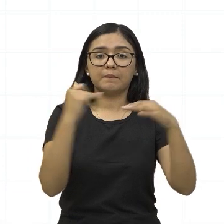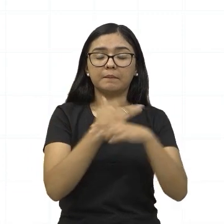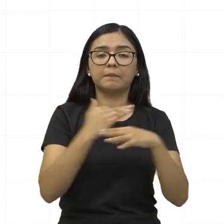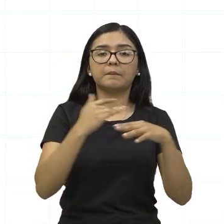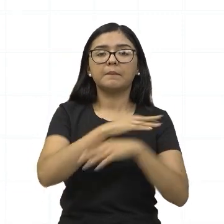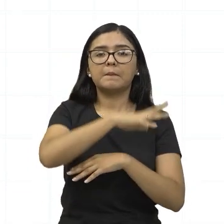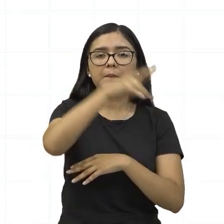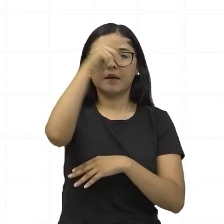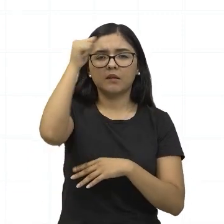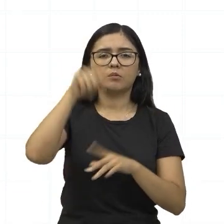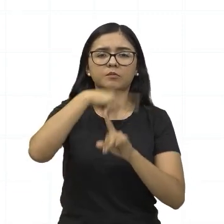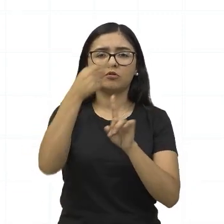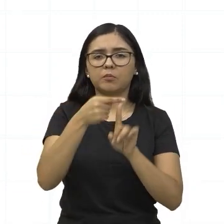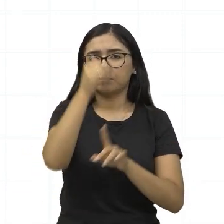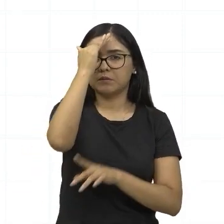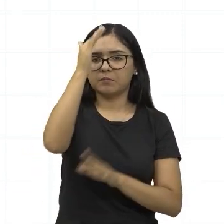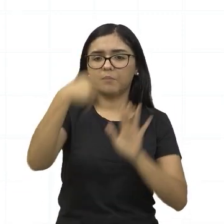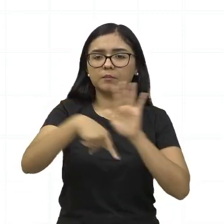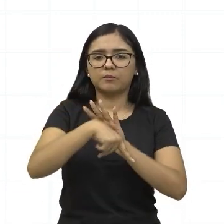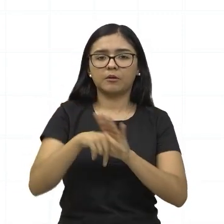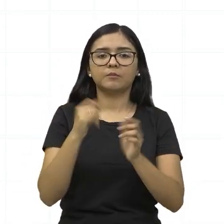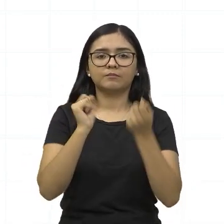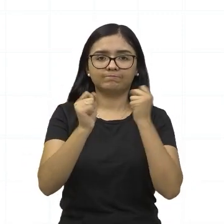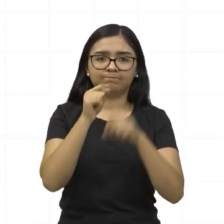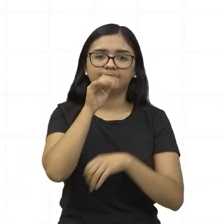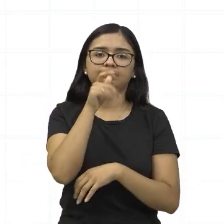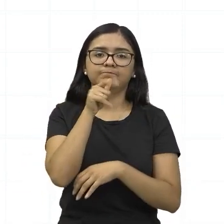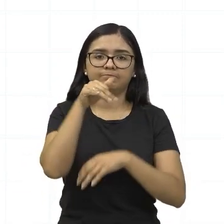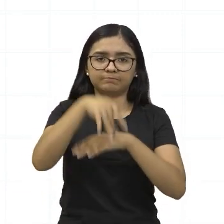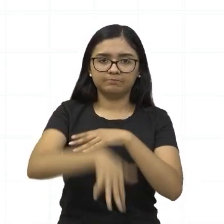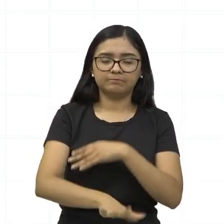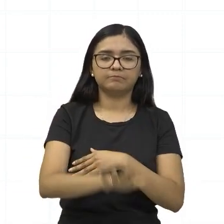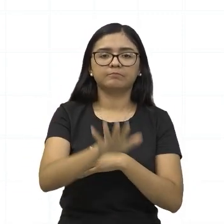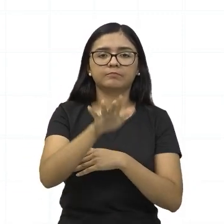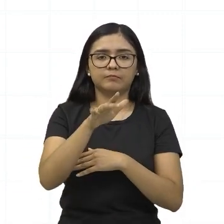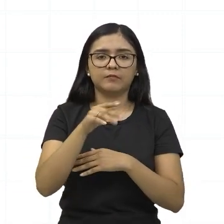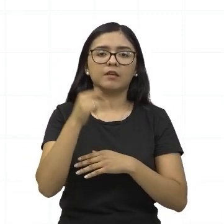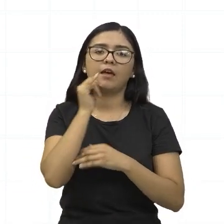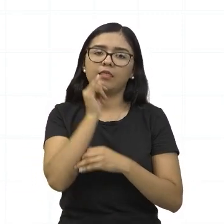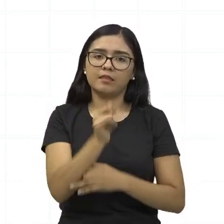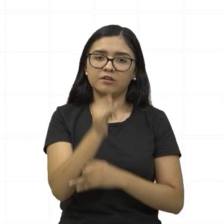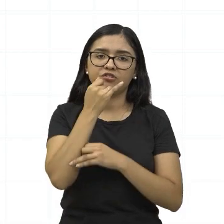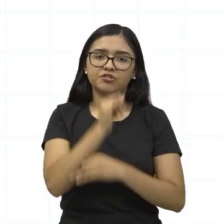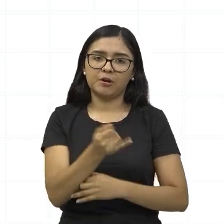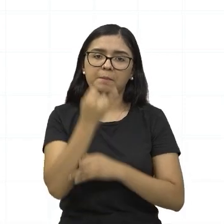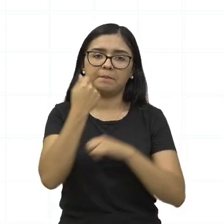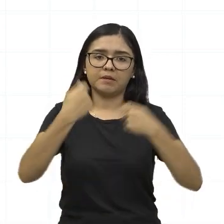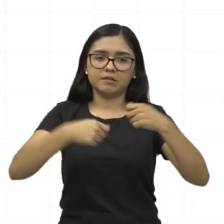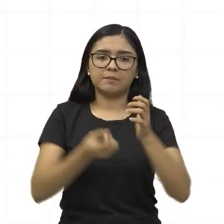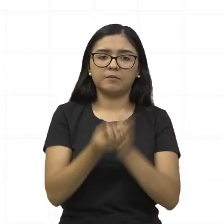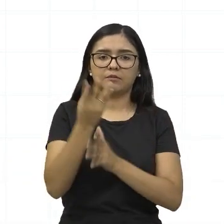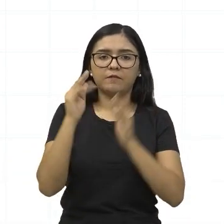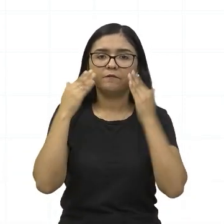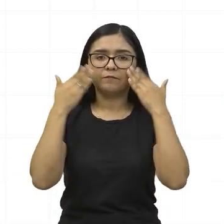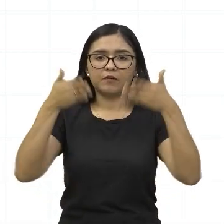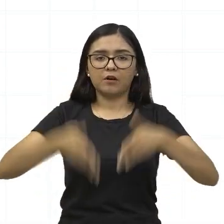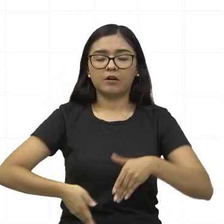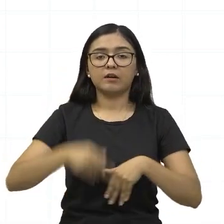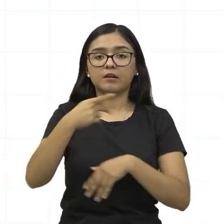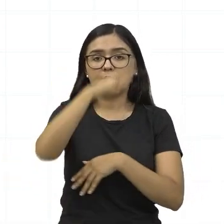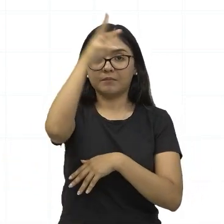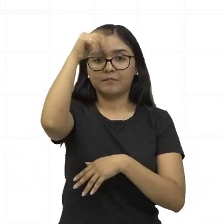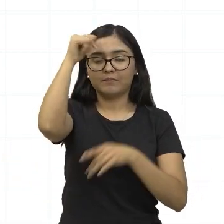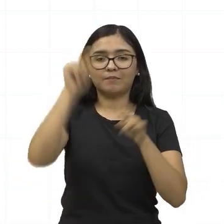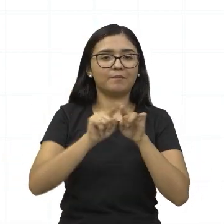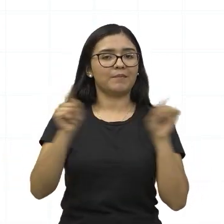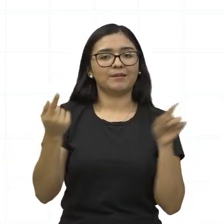o objetivo dessa usina hidrelétrica, seria para onde essa energia precisaria ser produzida, mas infelizmente ela